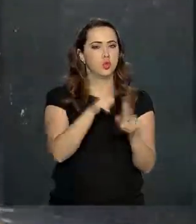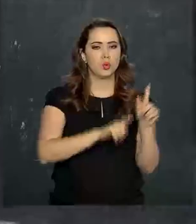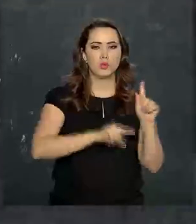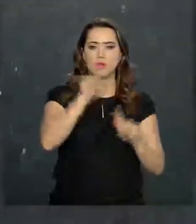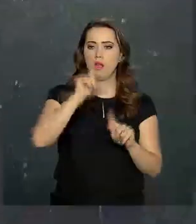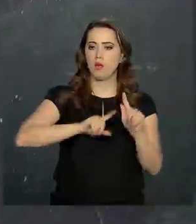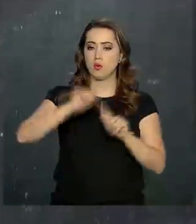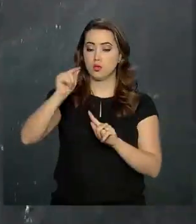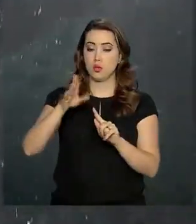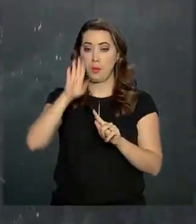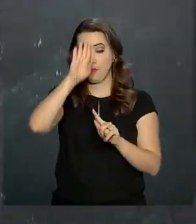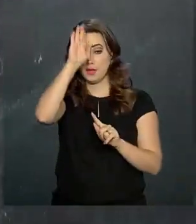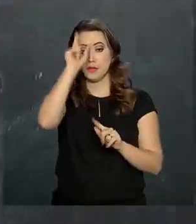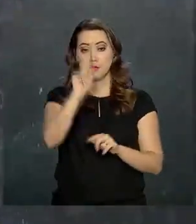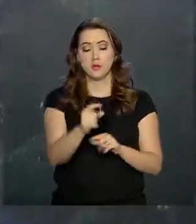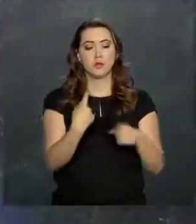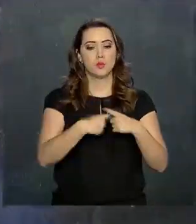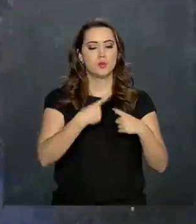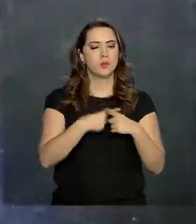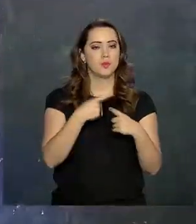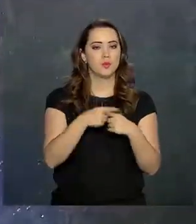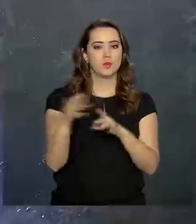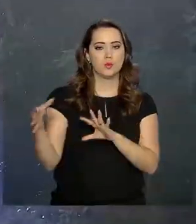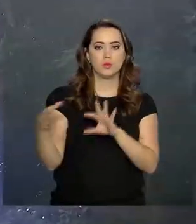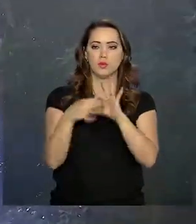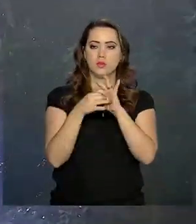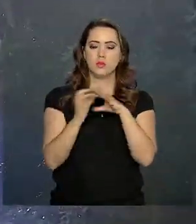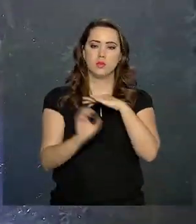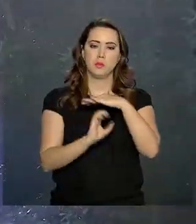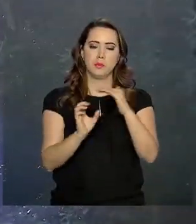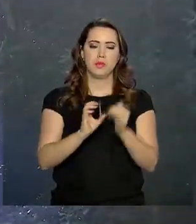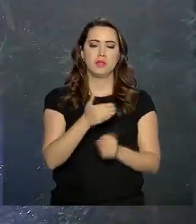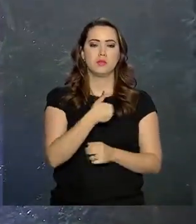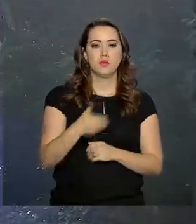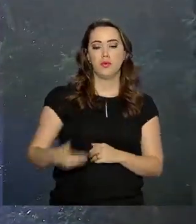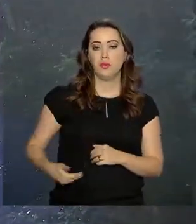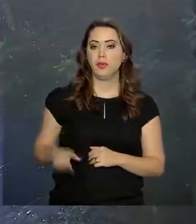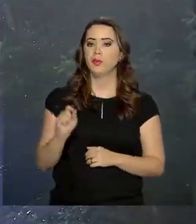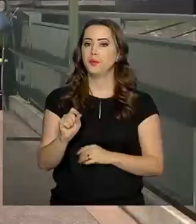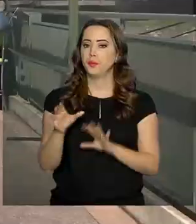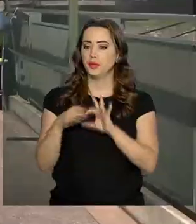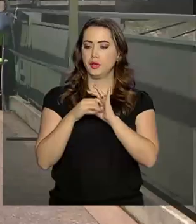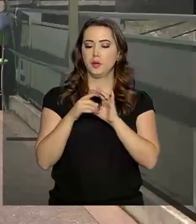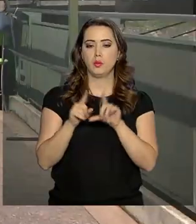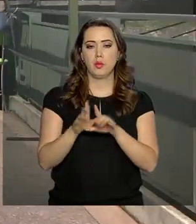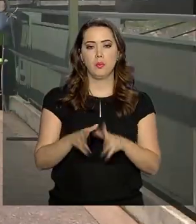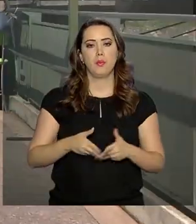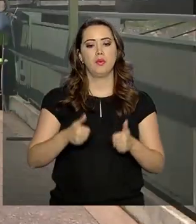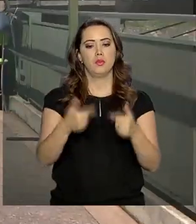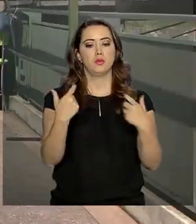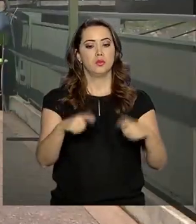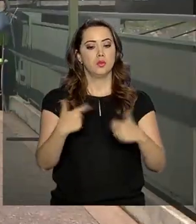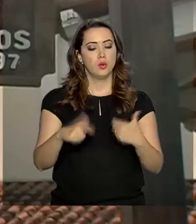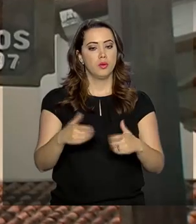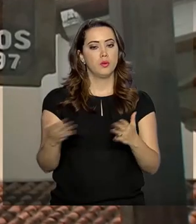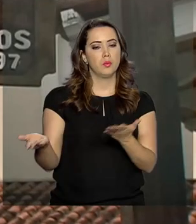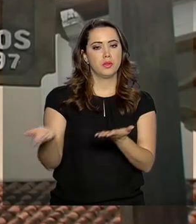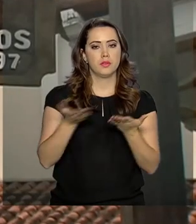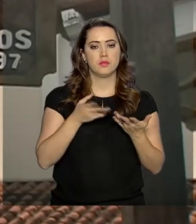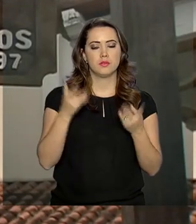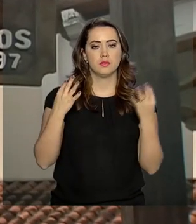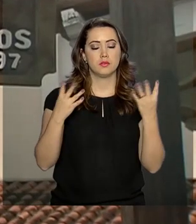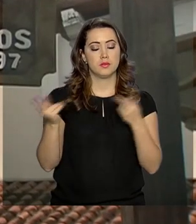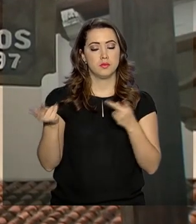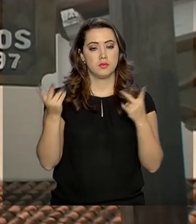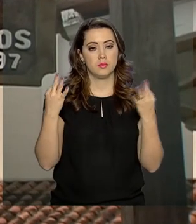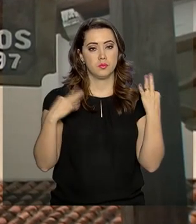recordes. Principalmente por causa das parcerias público-privadas, que vão melhorar as estruturas dos parques. No